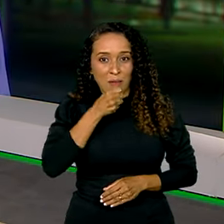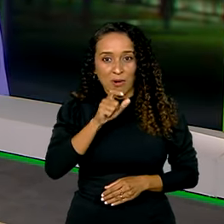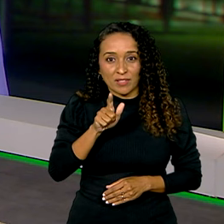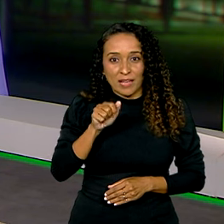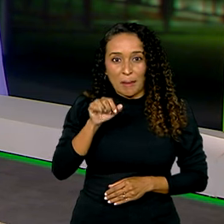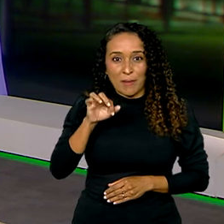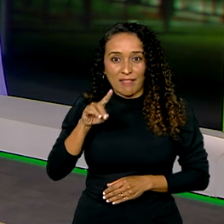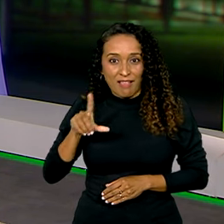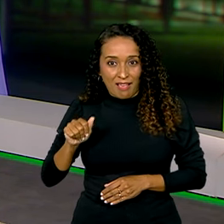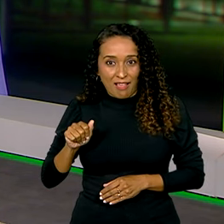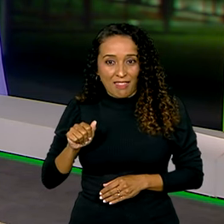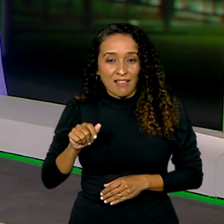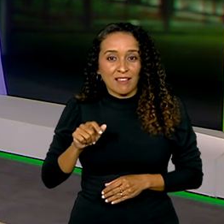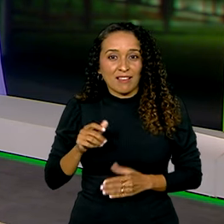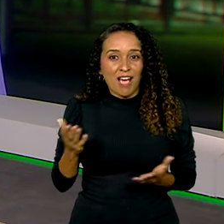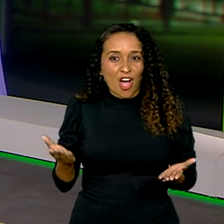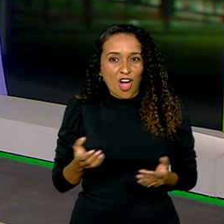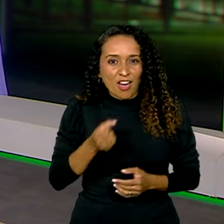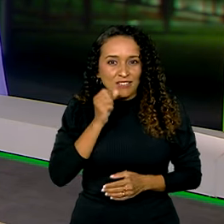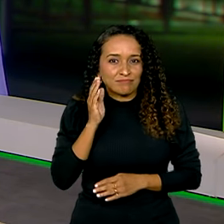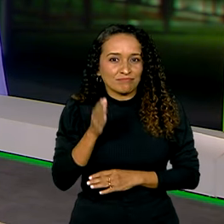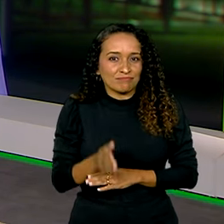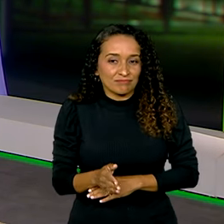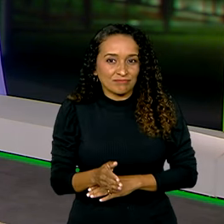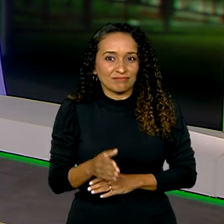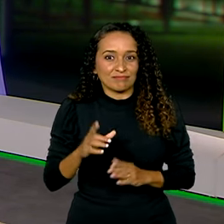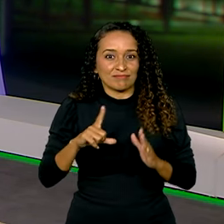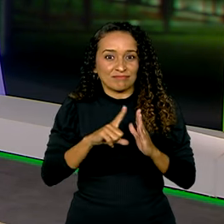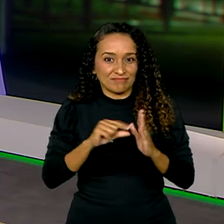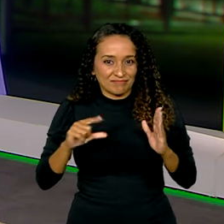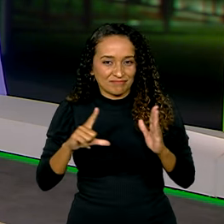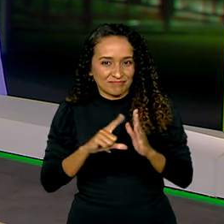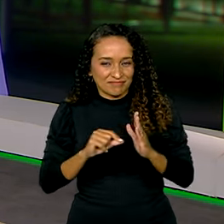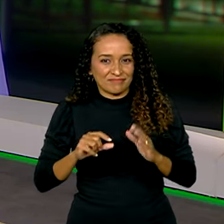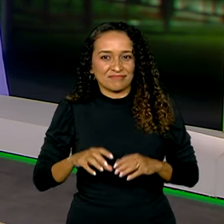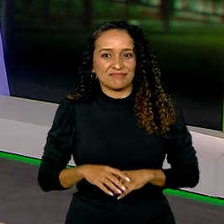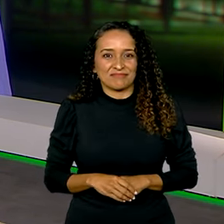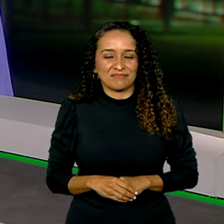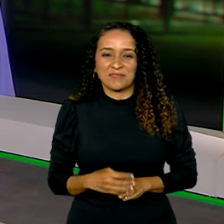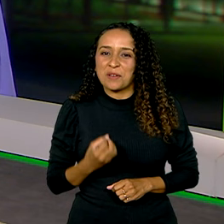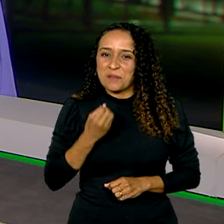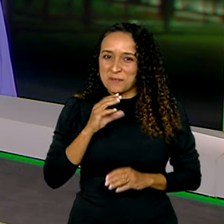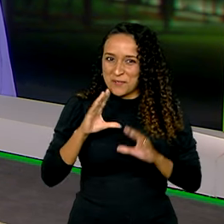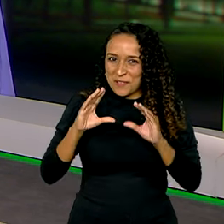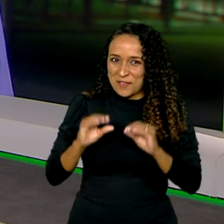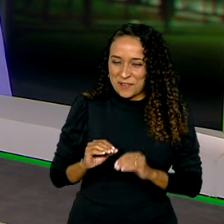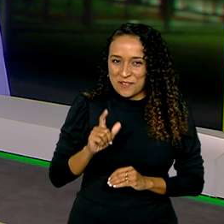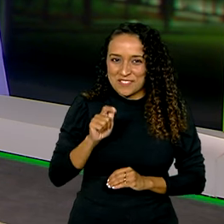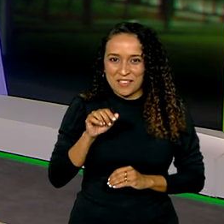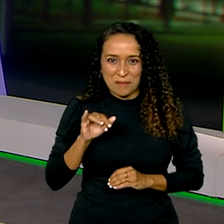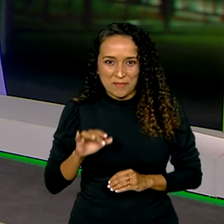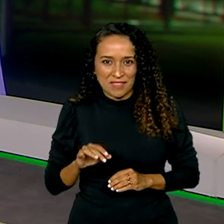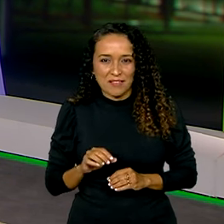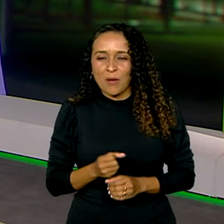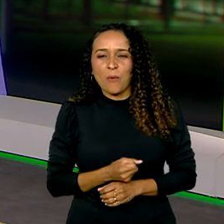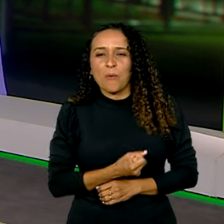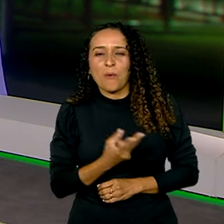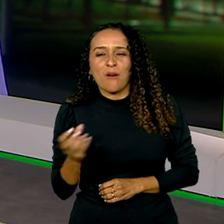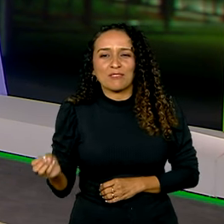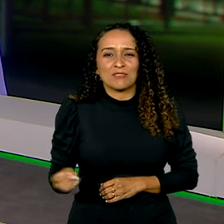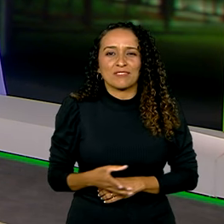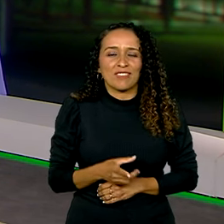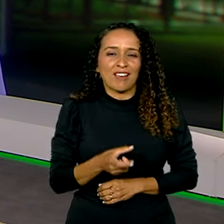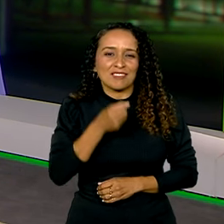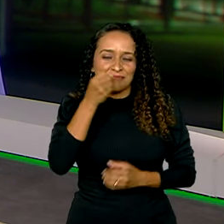Gabriela Noronha, que fala com a gente direto do Palácio do Planalto. Oi Gabriela, boa noite para você. Quais as novidades que